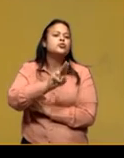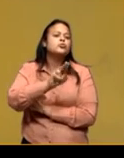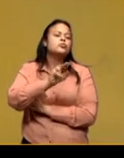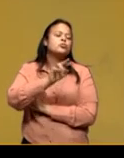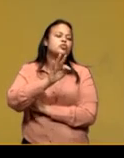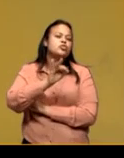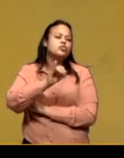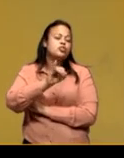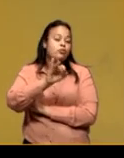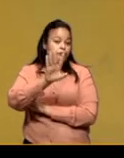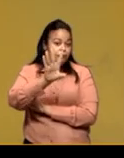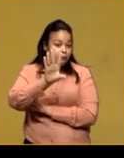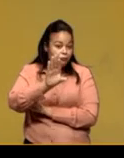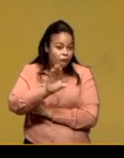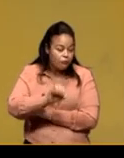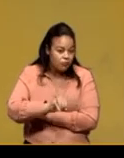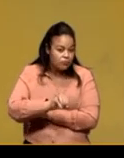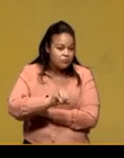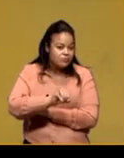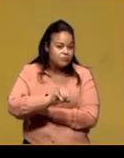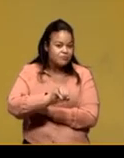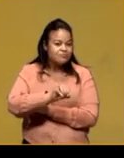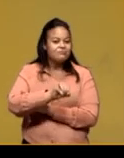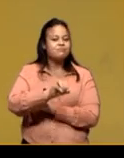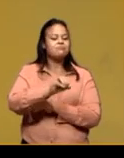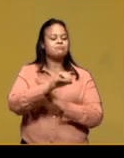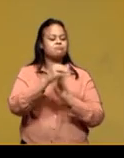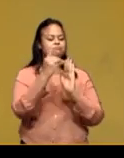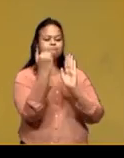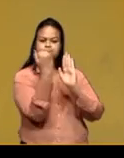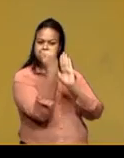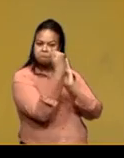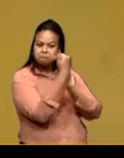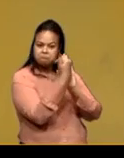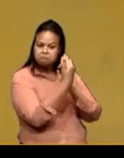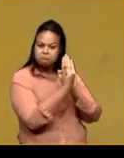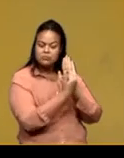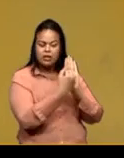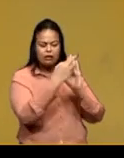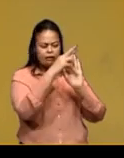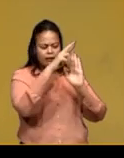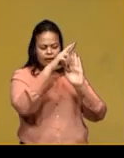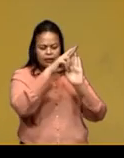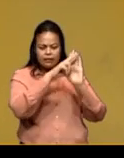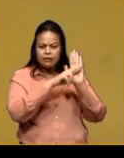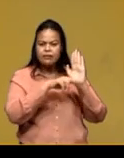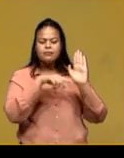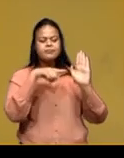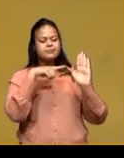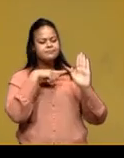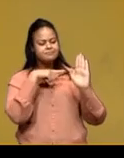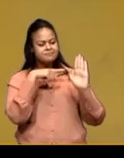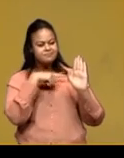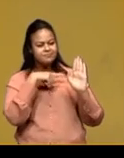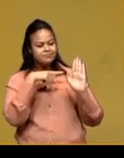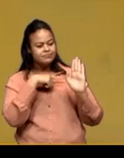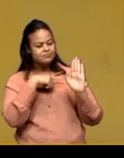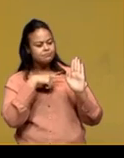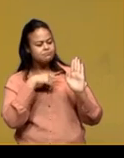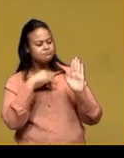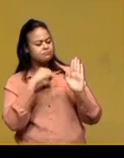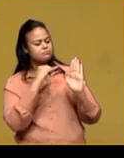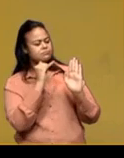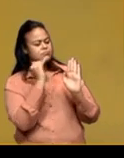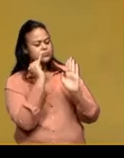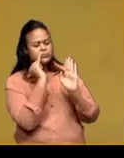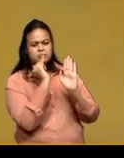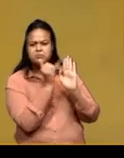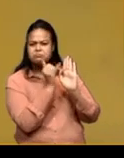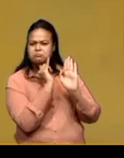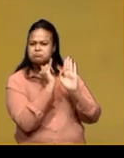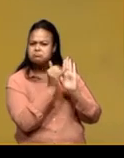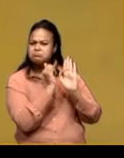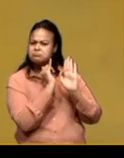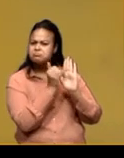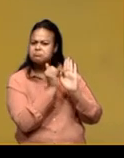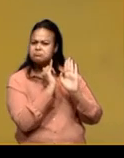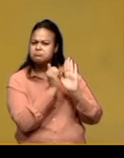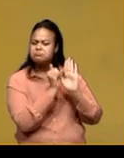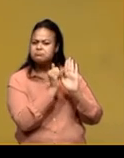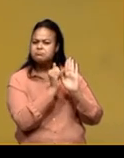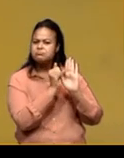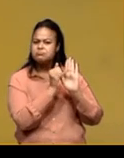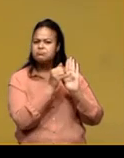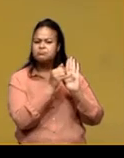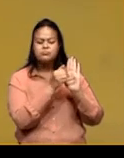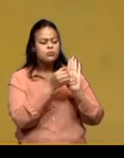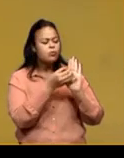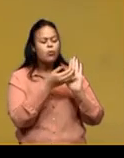instrucional, né? Ele vai indicar uma ordem, é, uma orientação. E